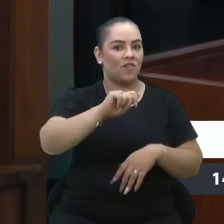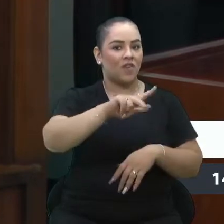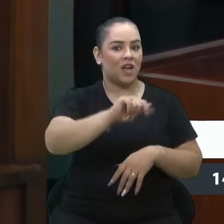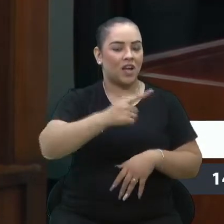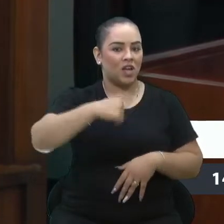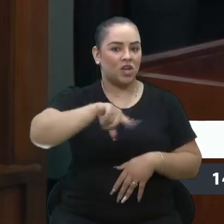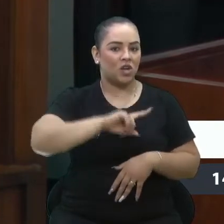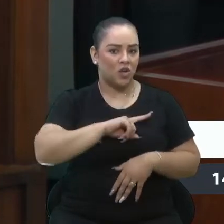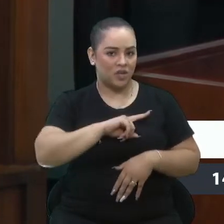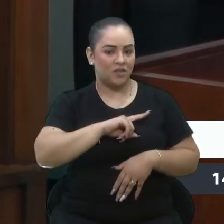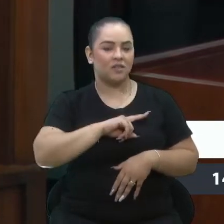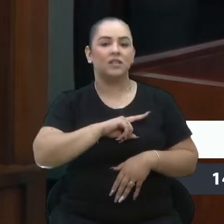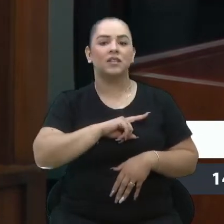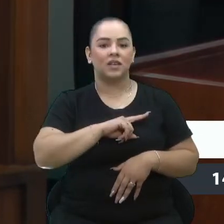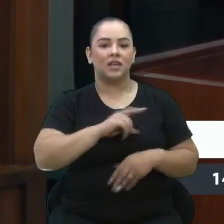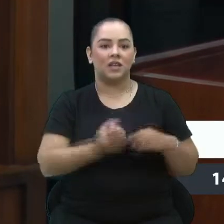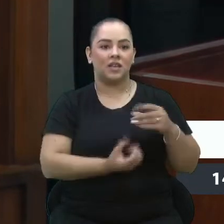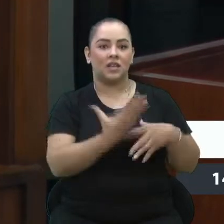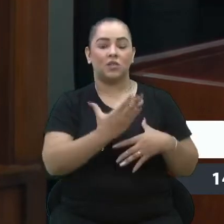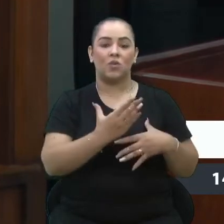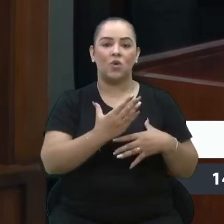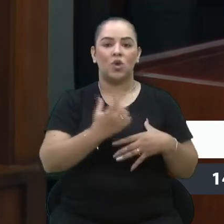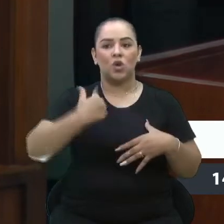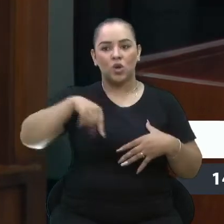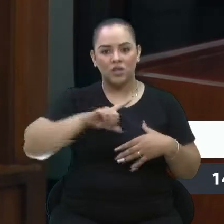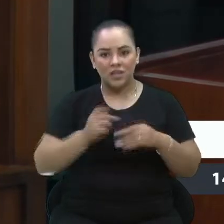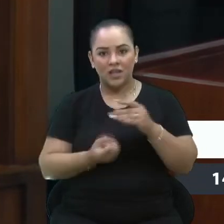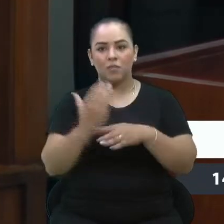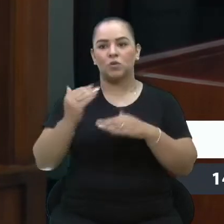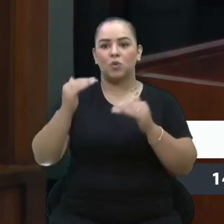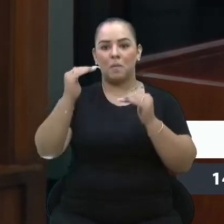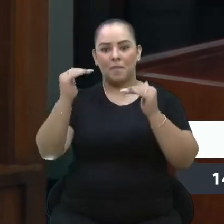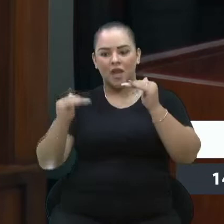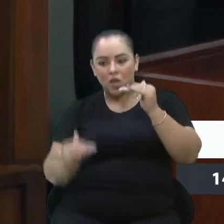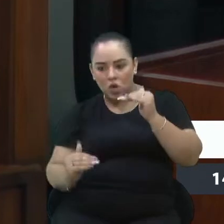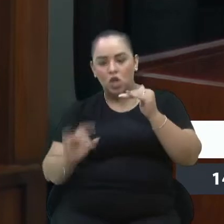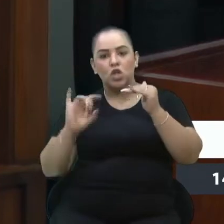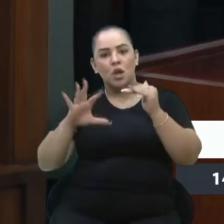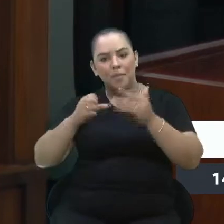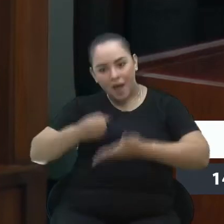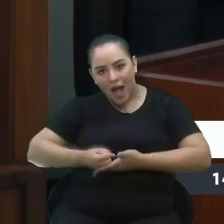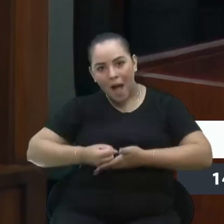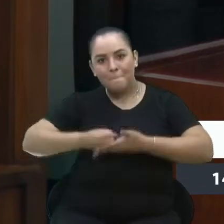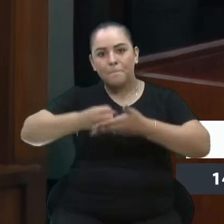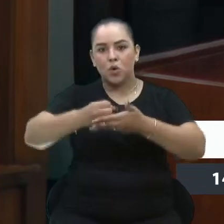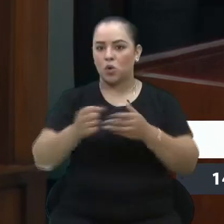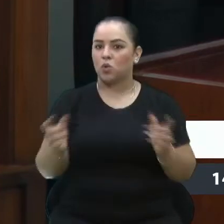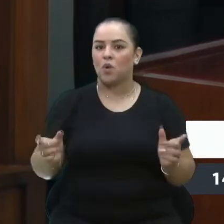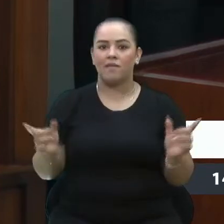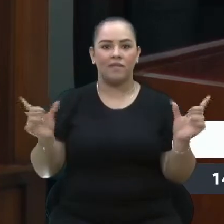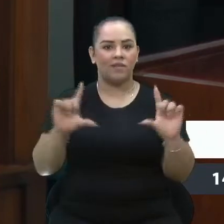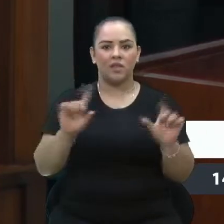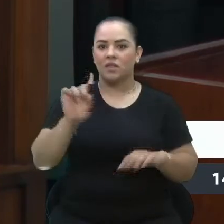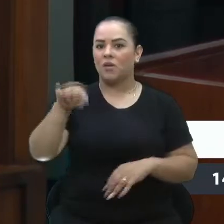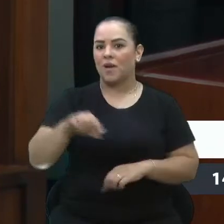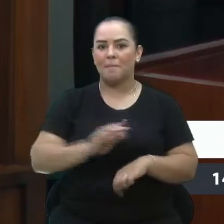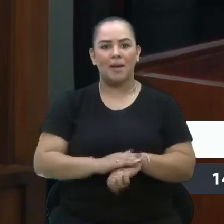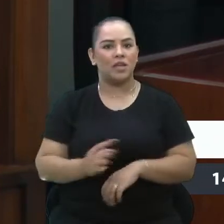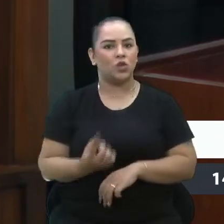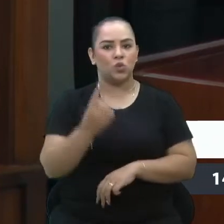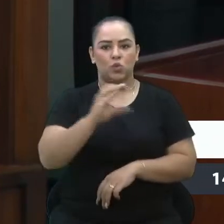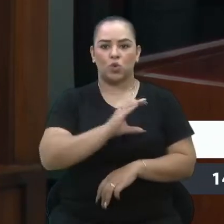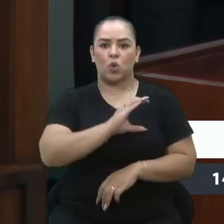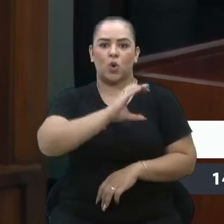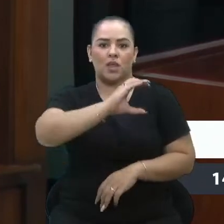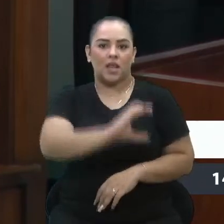menor cargo possível, apenas para realmente dar um apoio para a TV. A gente não está criando um outro cargo de coordenação,